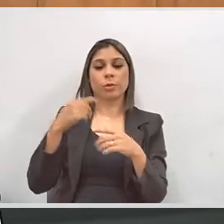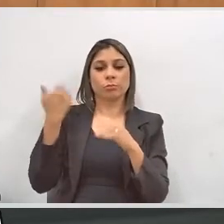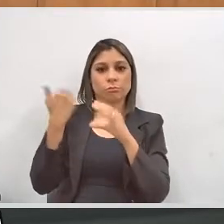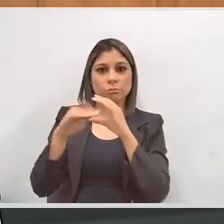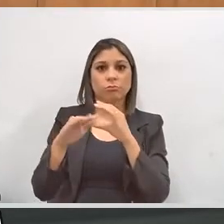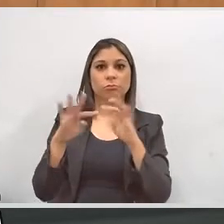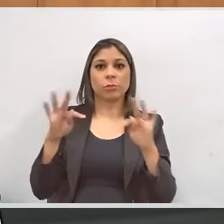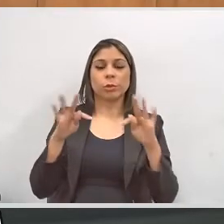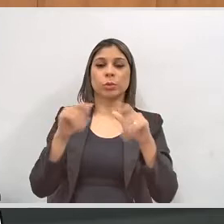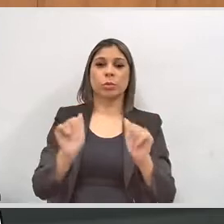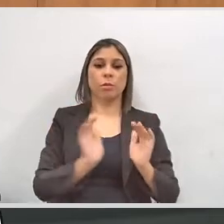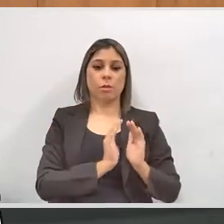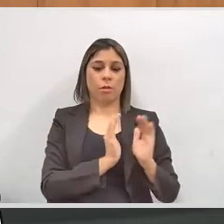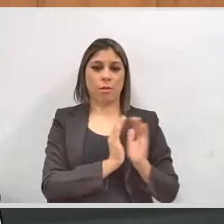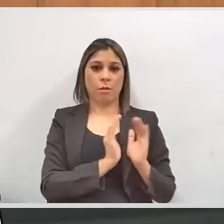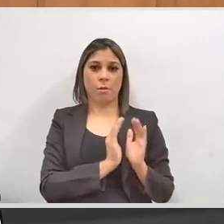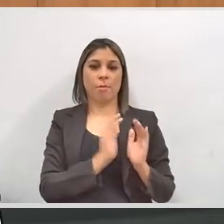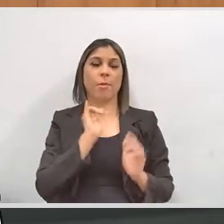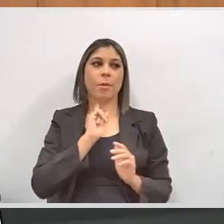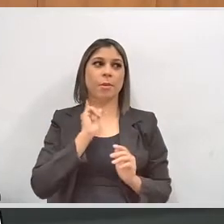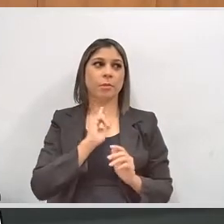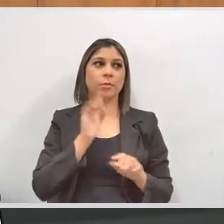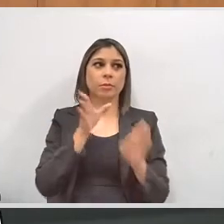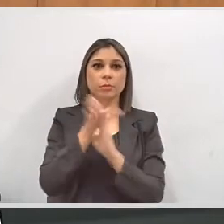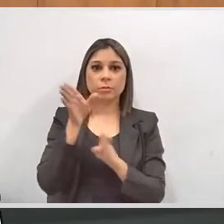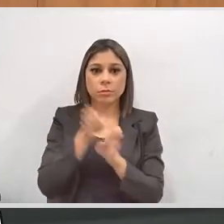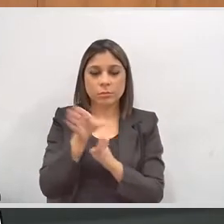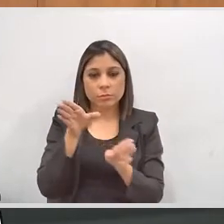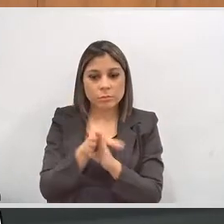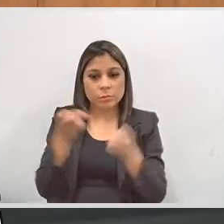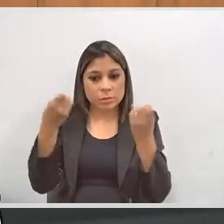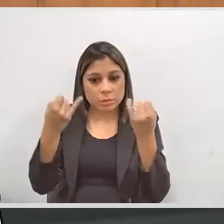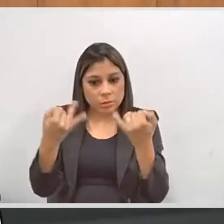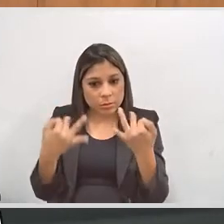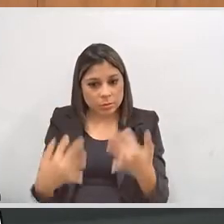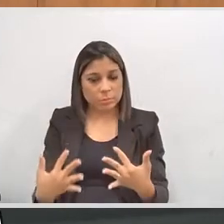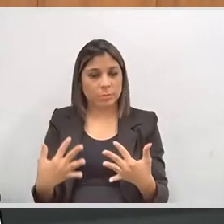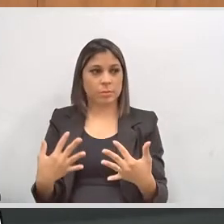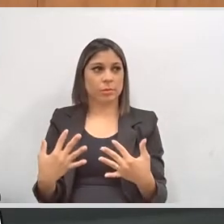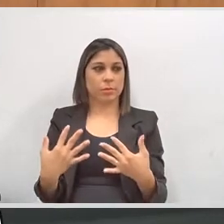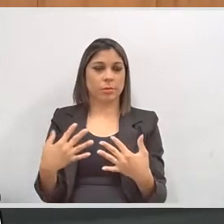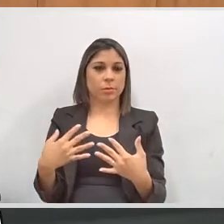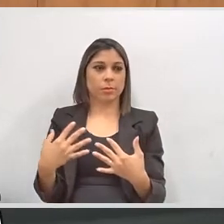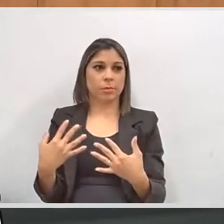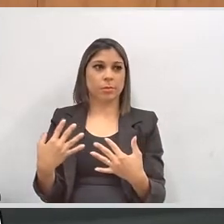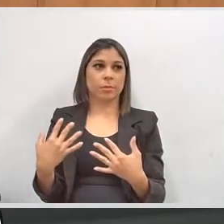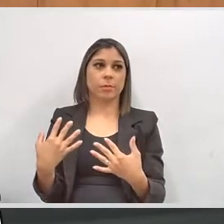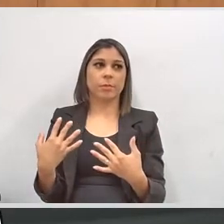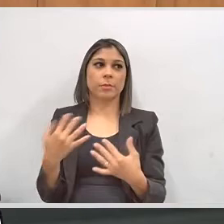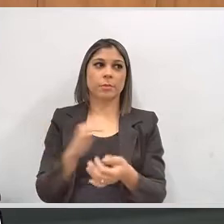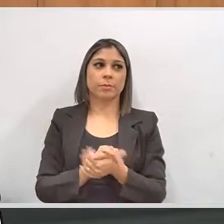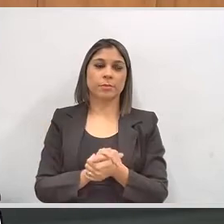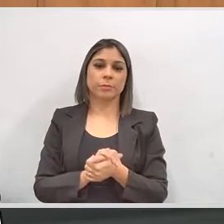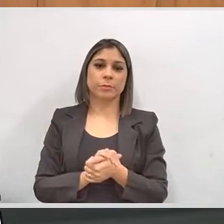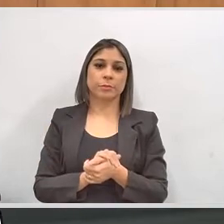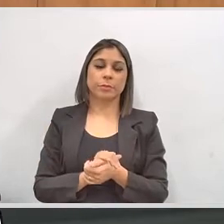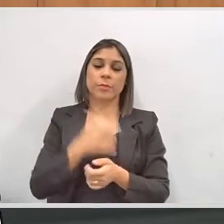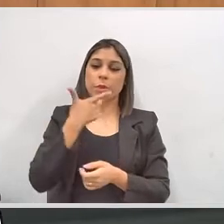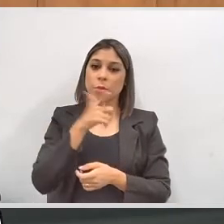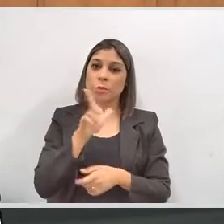nós estamos encaminhando para toda a rede dessa paz do Estado de Minas Gerais as orientações necessárias para que nós possamos